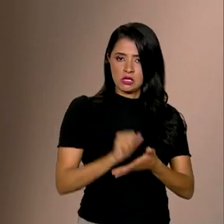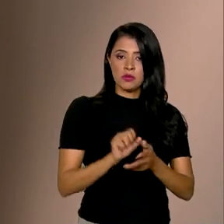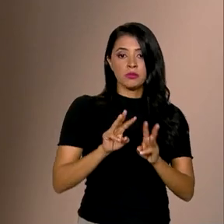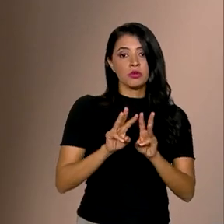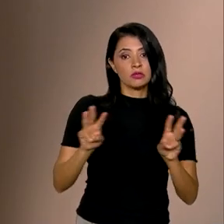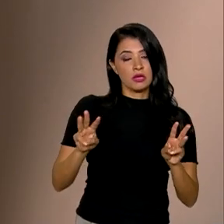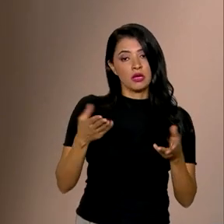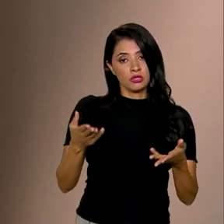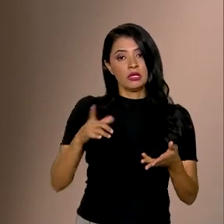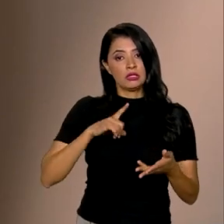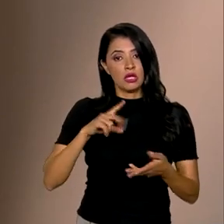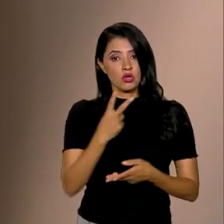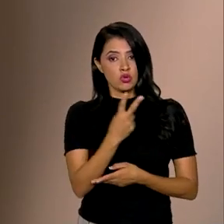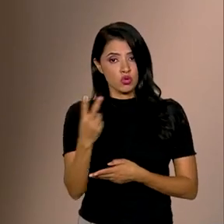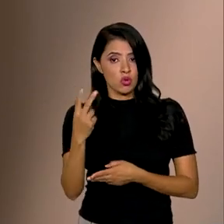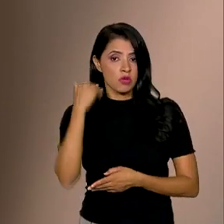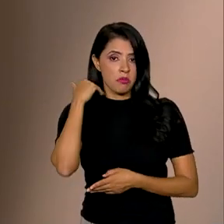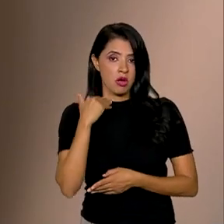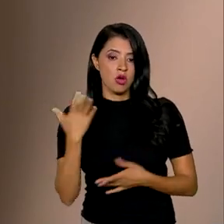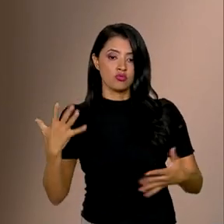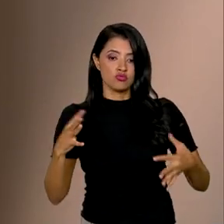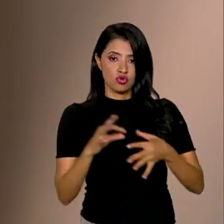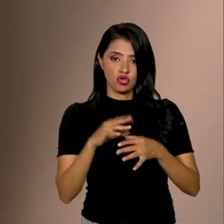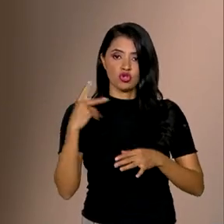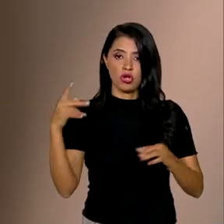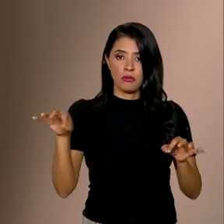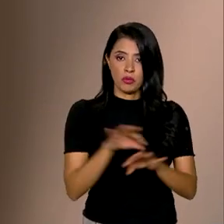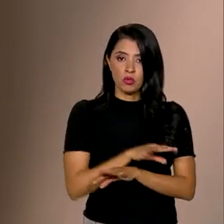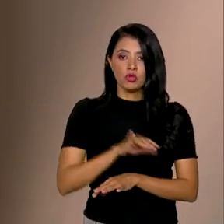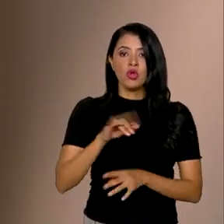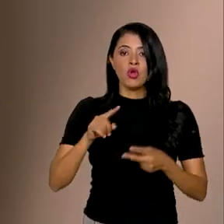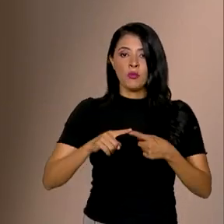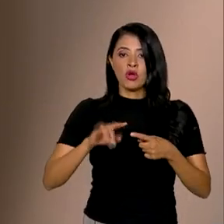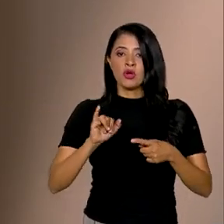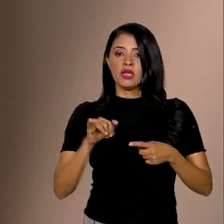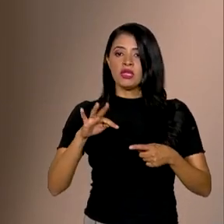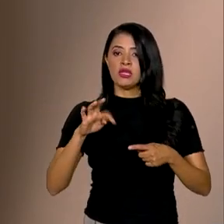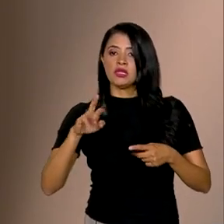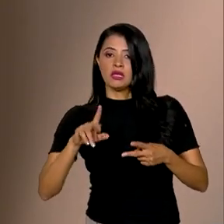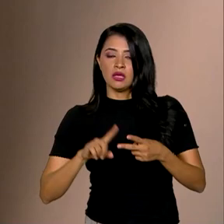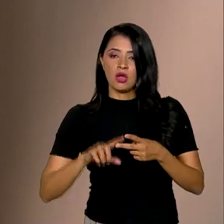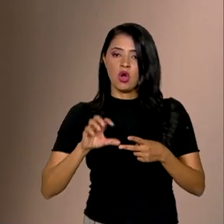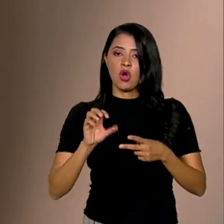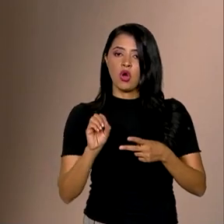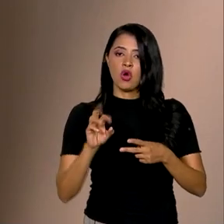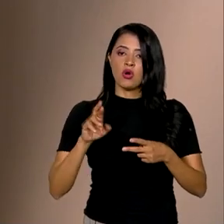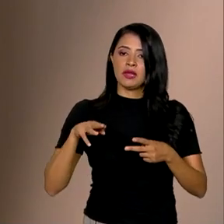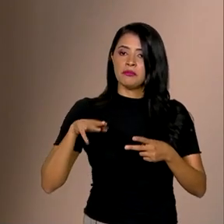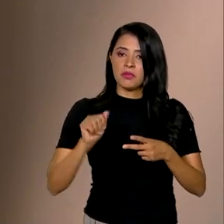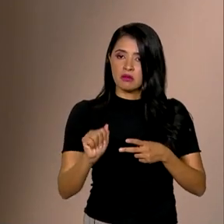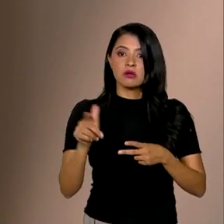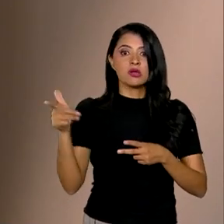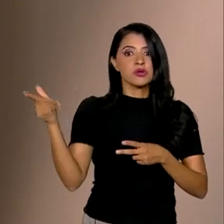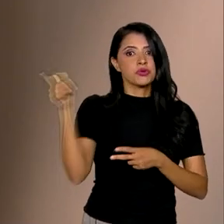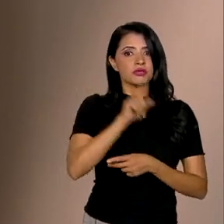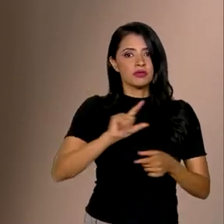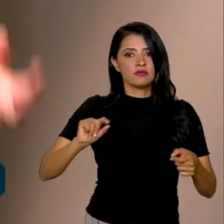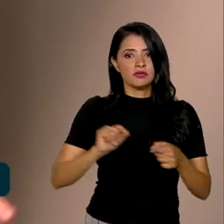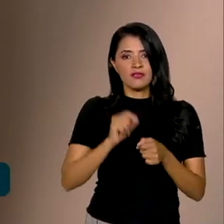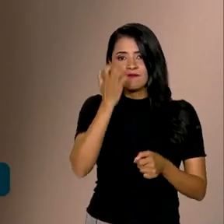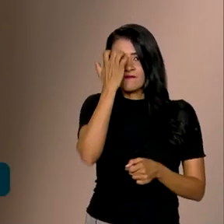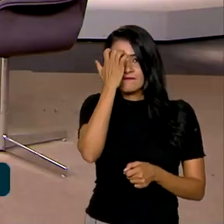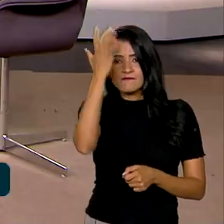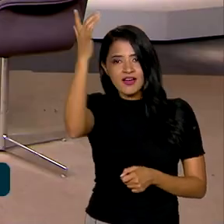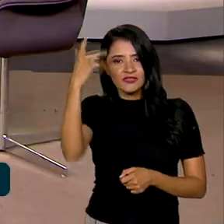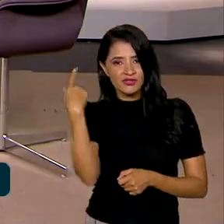site. Tem dois bancos que já estão acoplados ali, que o Banco Inter e a Orama. E aí, você consegue fazer ele de uma forma muito fácil. Se